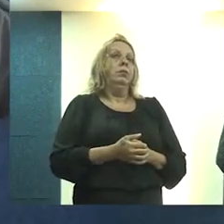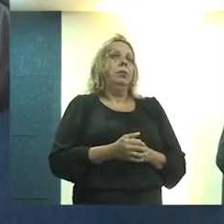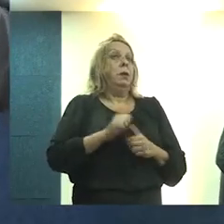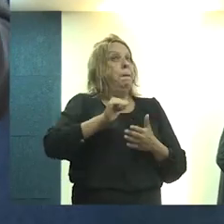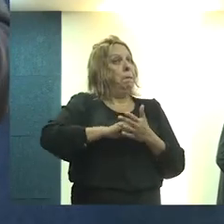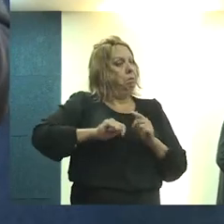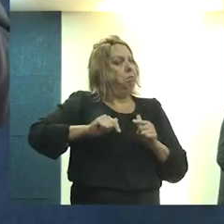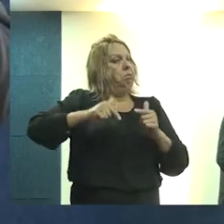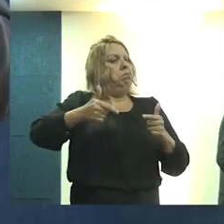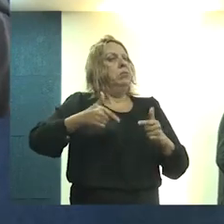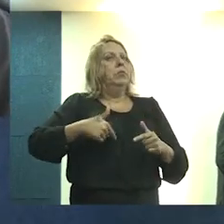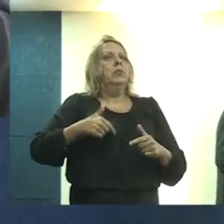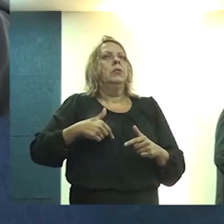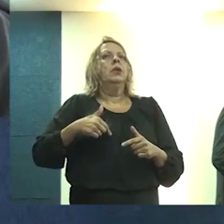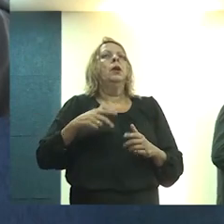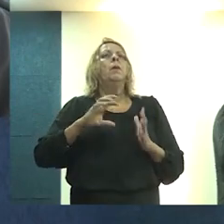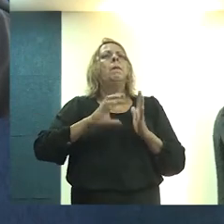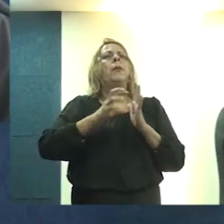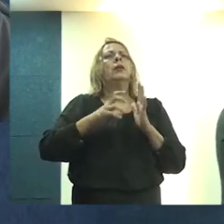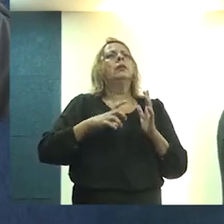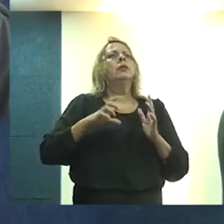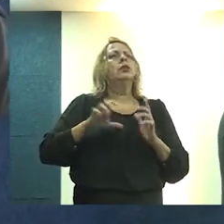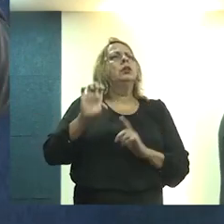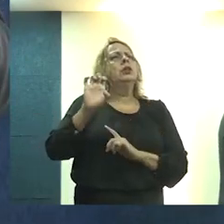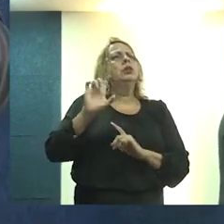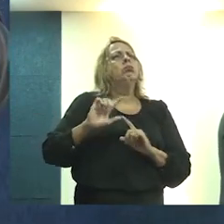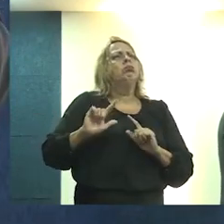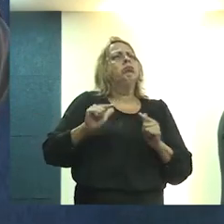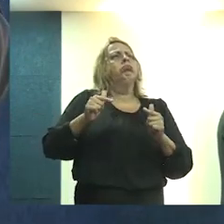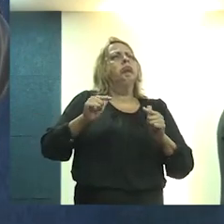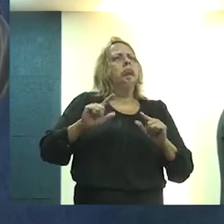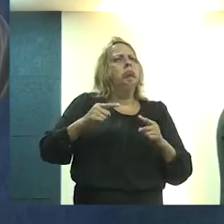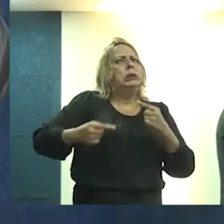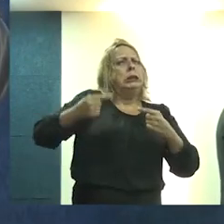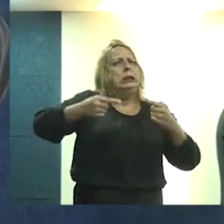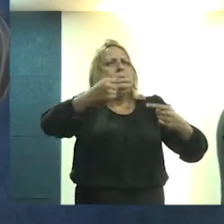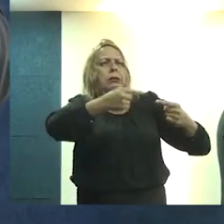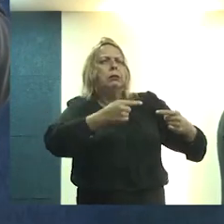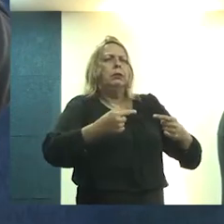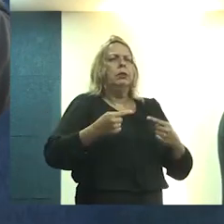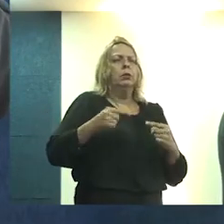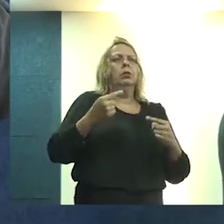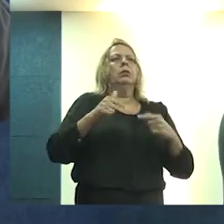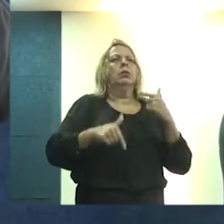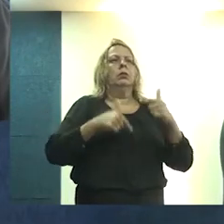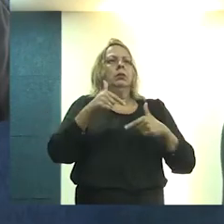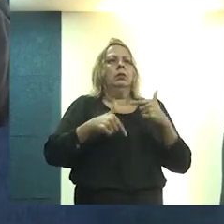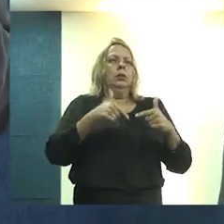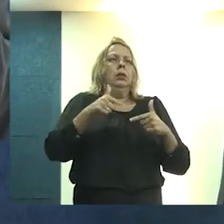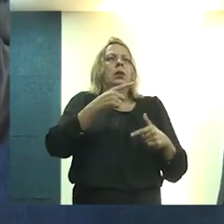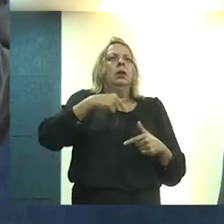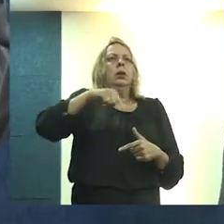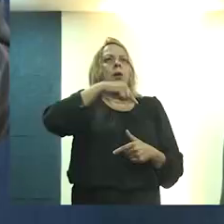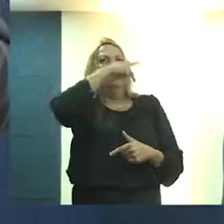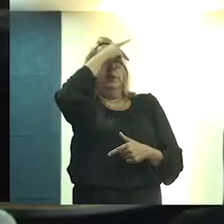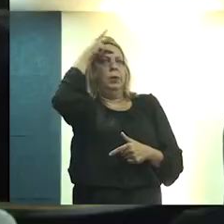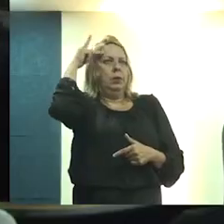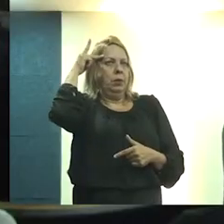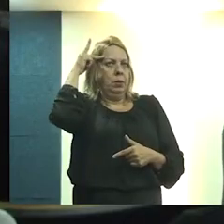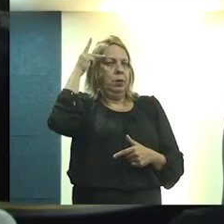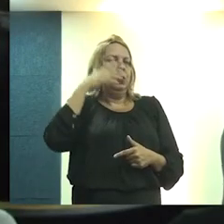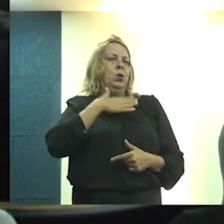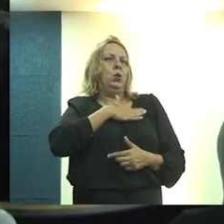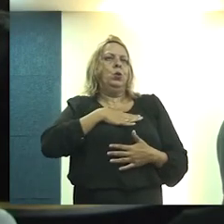militante, de esquerda que enfrentou vários desafios para trabalhar com a gente com quem ele